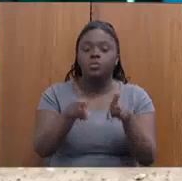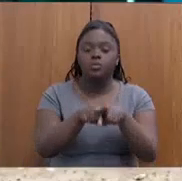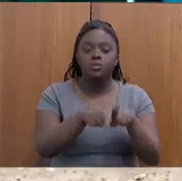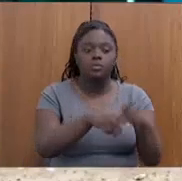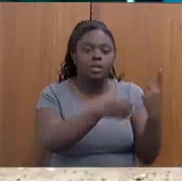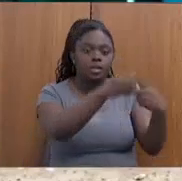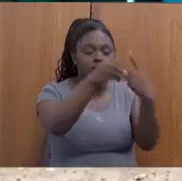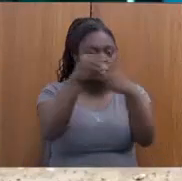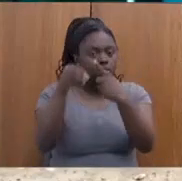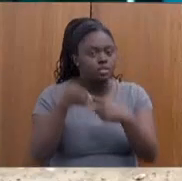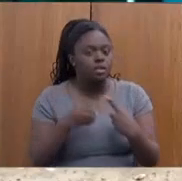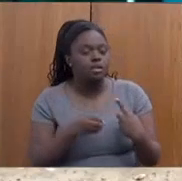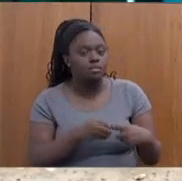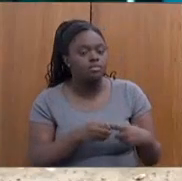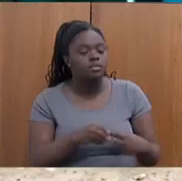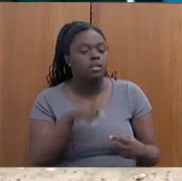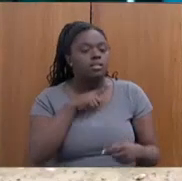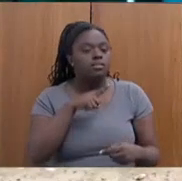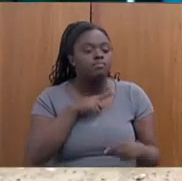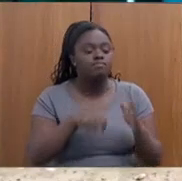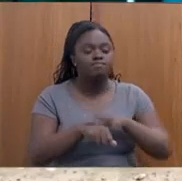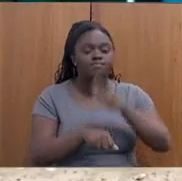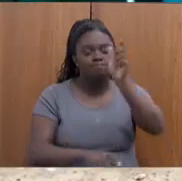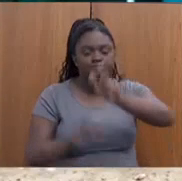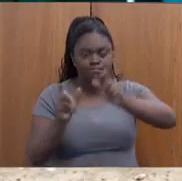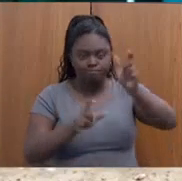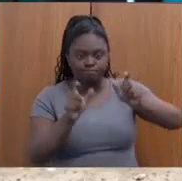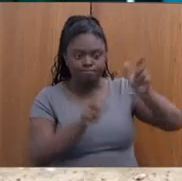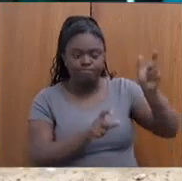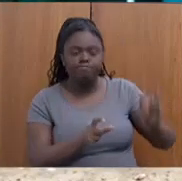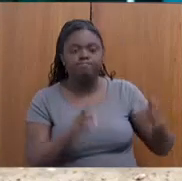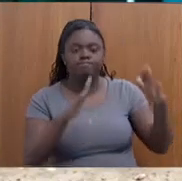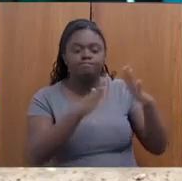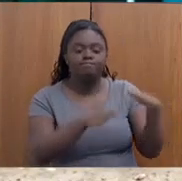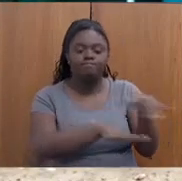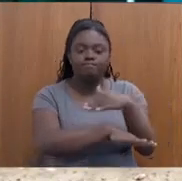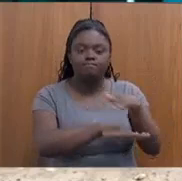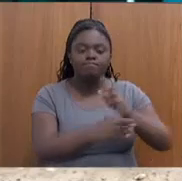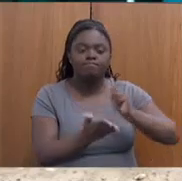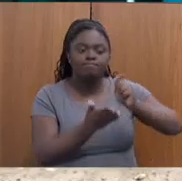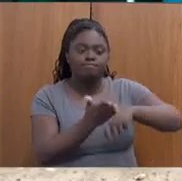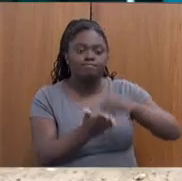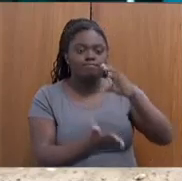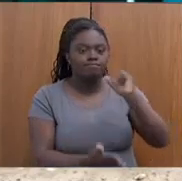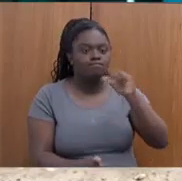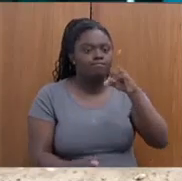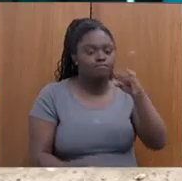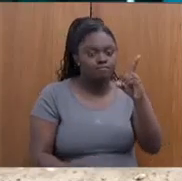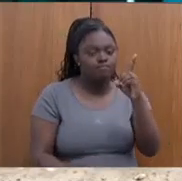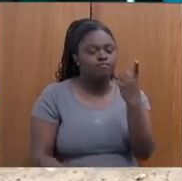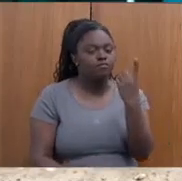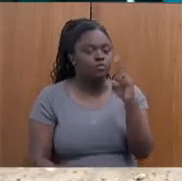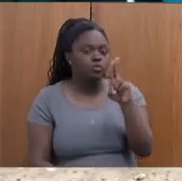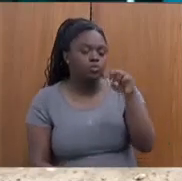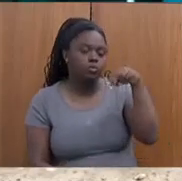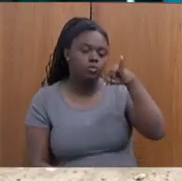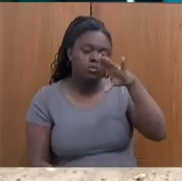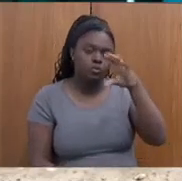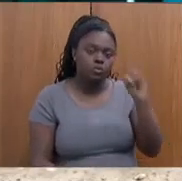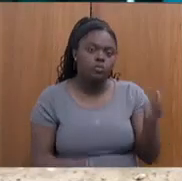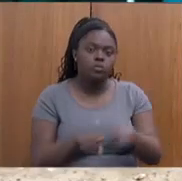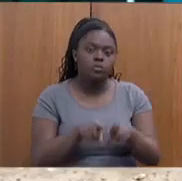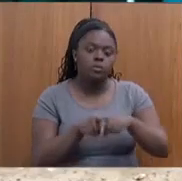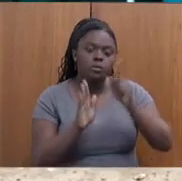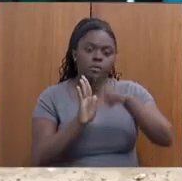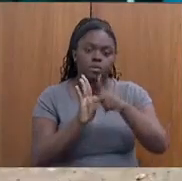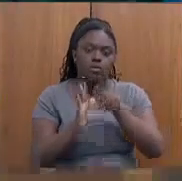beneficiados são os que têm maior número de pessoas em situação de rua cadastradas no Cade Único, além da inexistência de projetos voltados